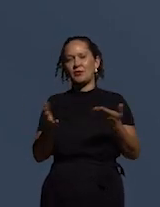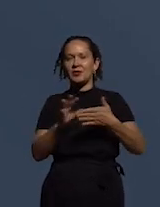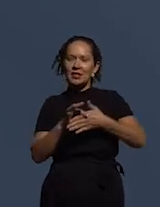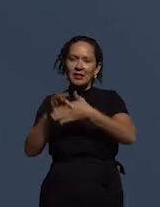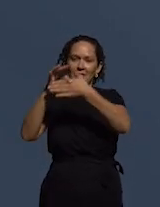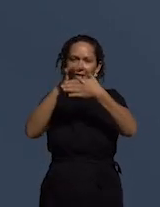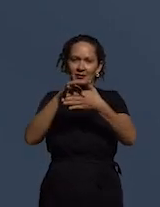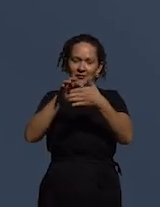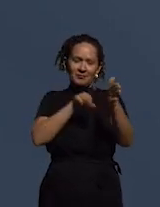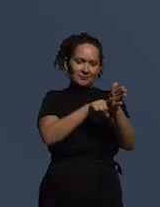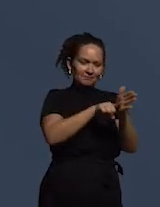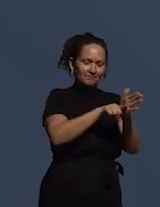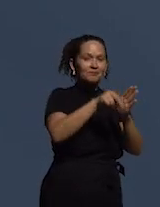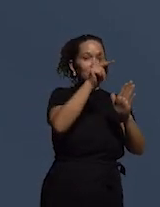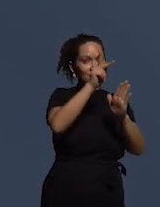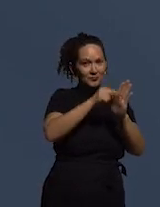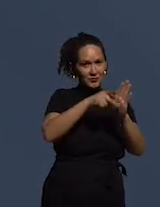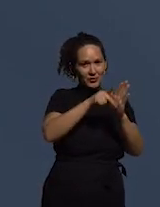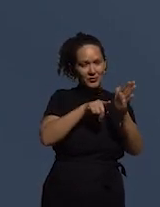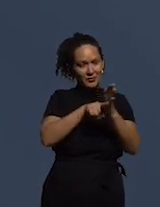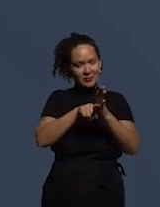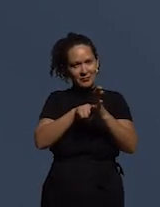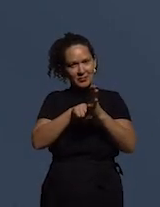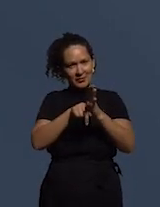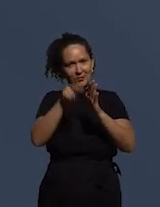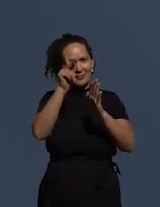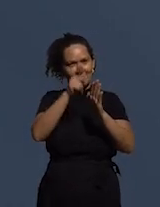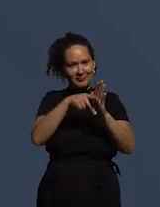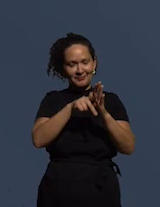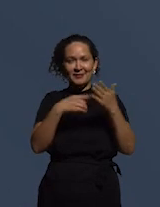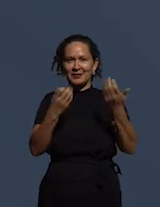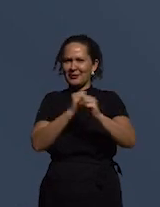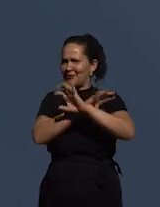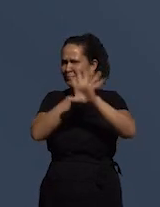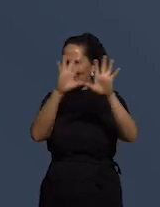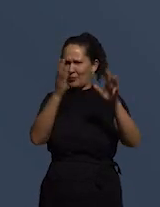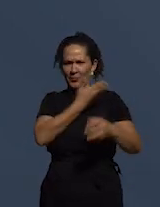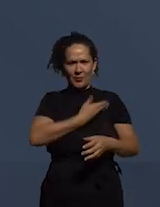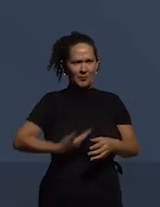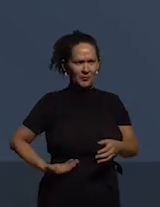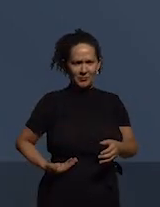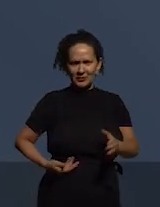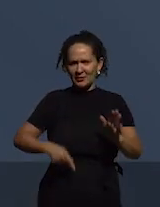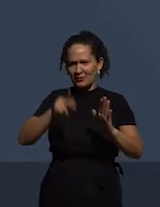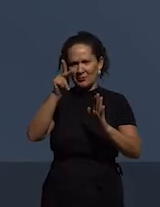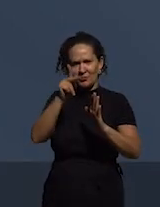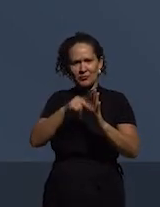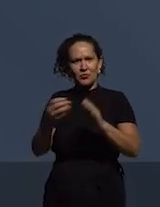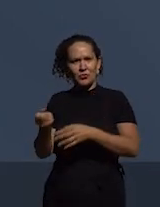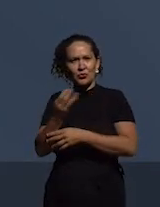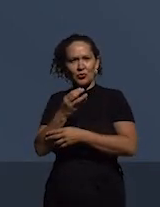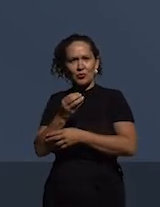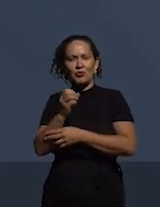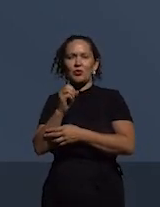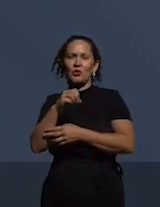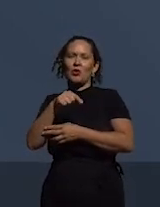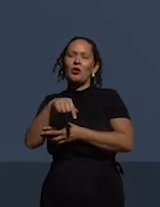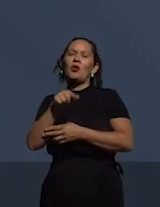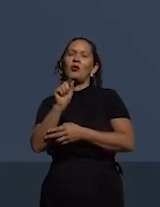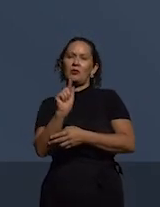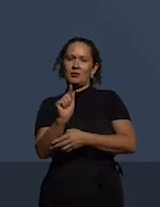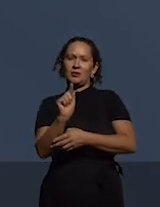os projetos de pesquisa do ERCAS notadamente o índice de transparência pública projeto mais recente da organização